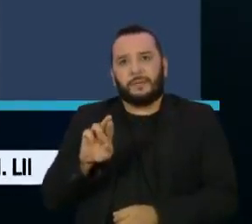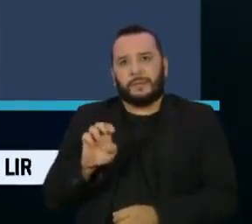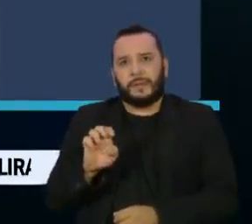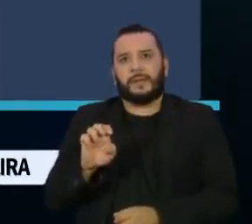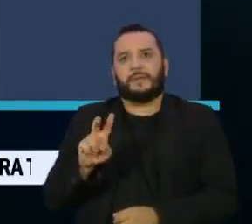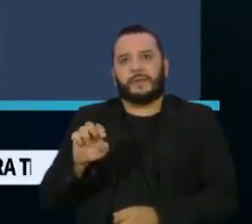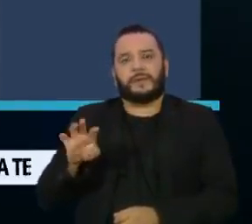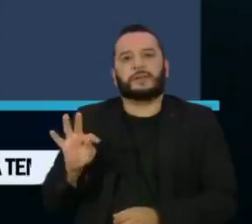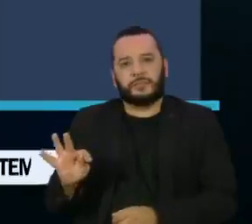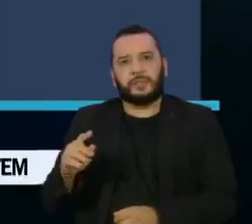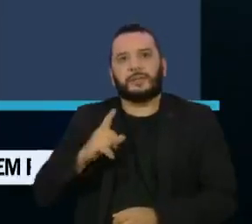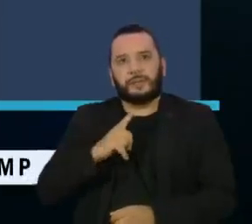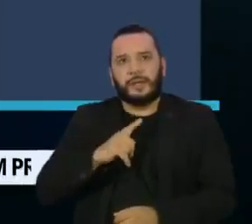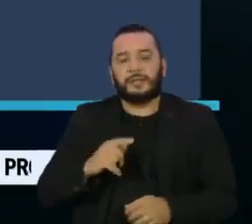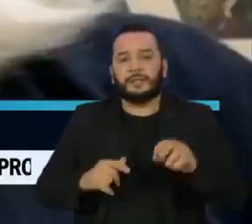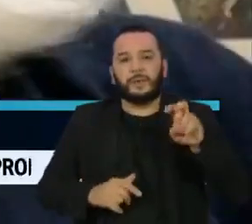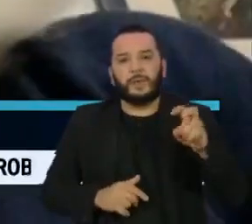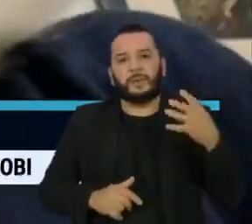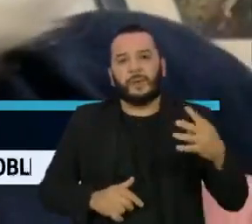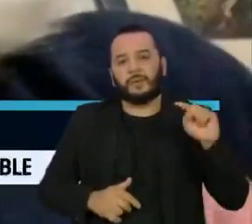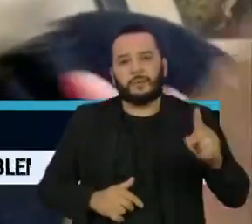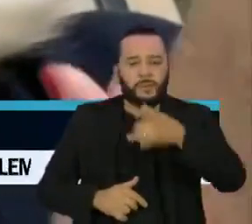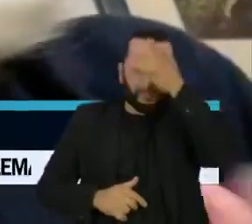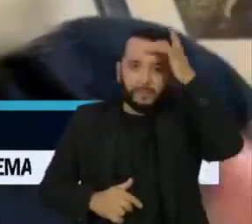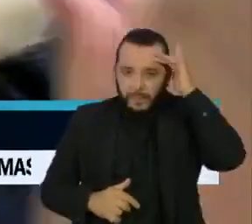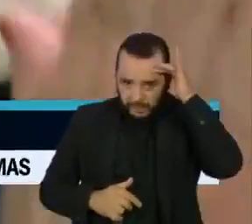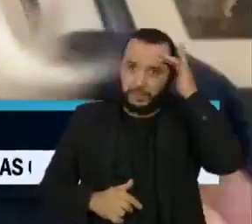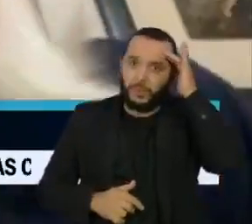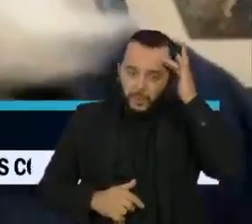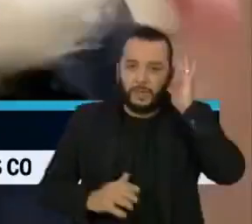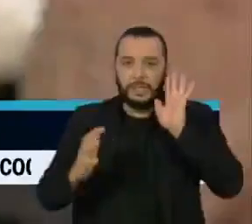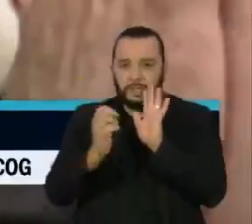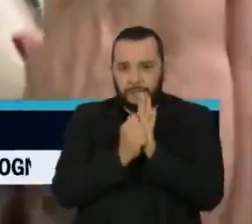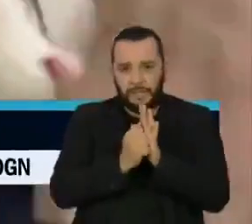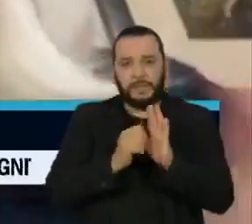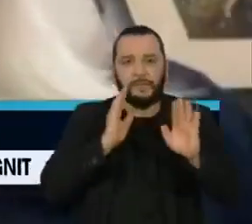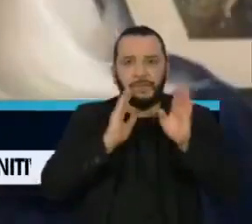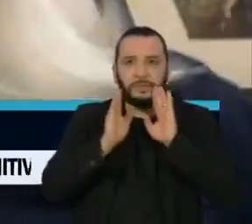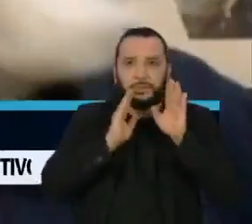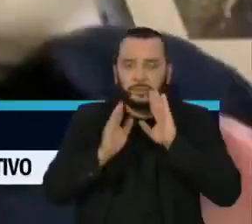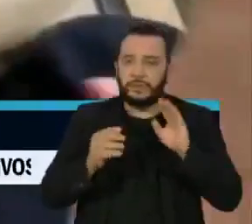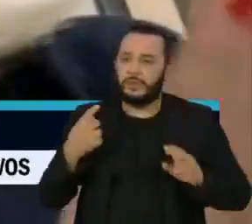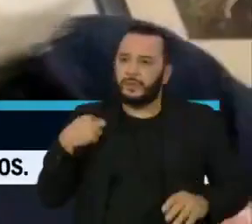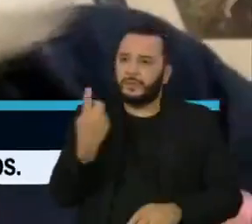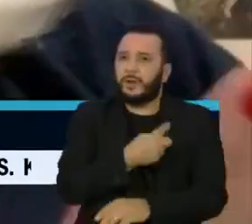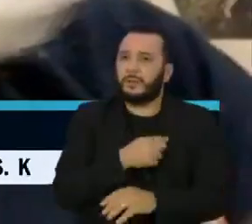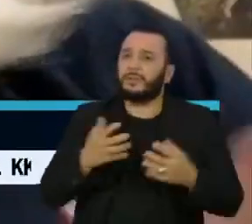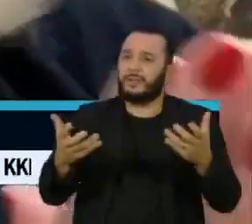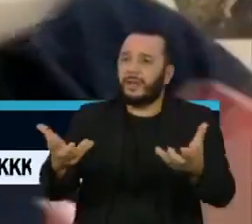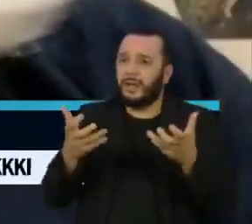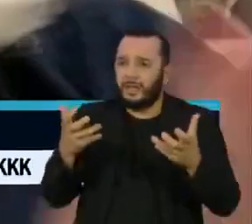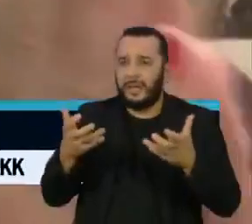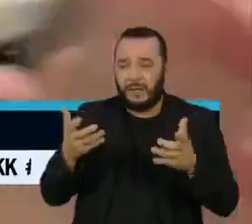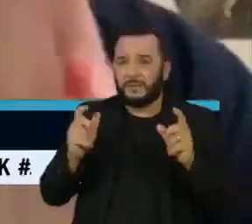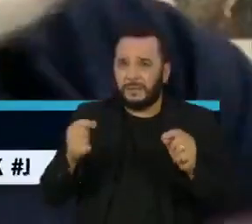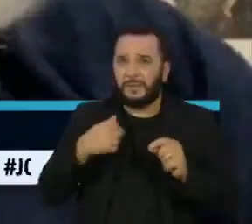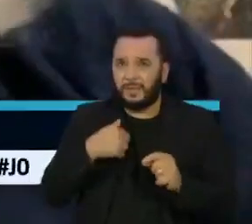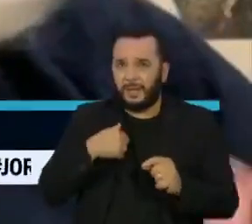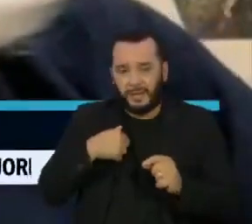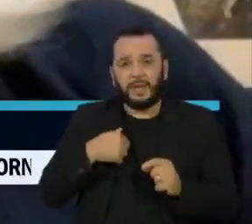54 mil pessoas no Facebook. O que a gente quer é respaldo para que não fiquemos